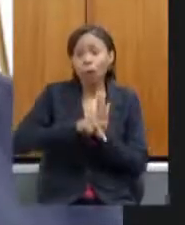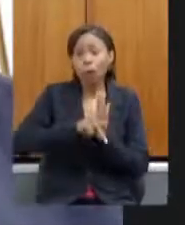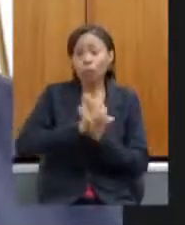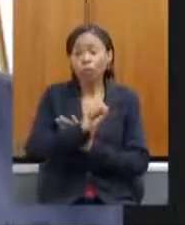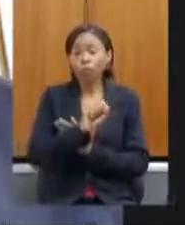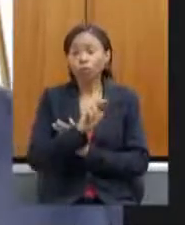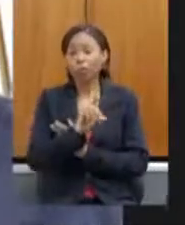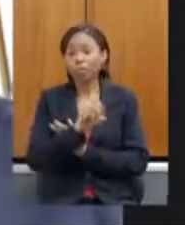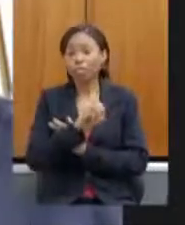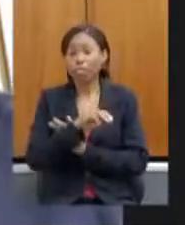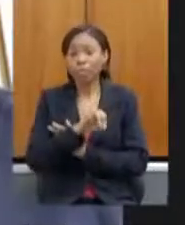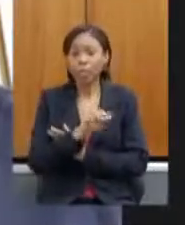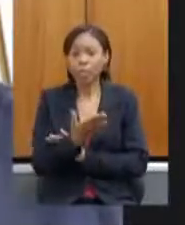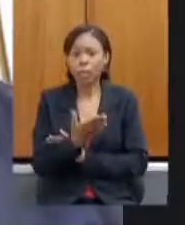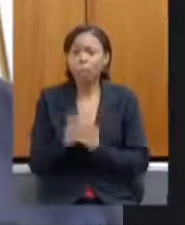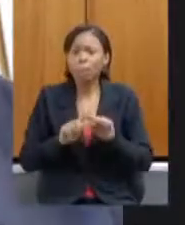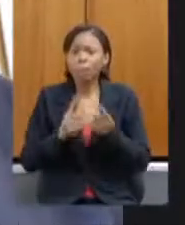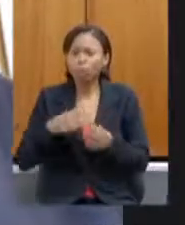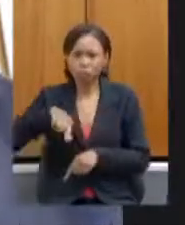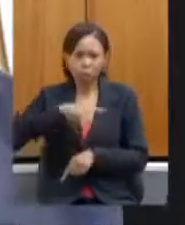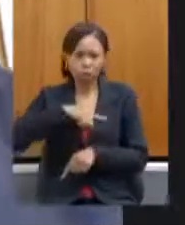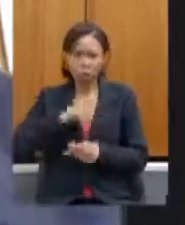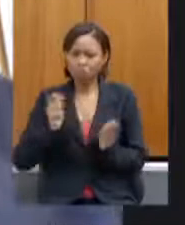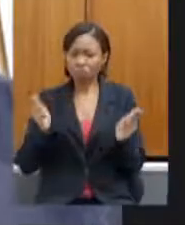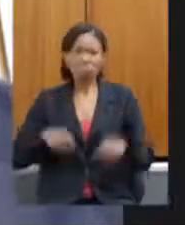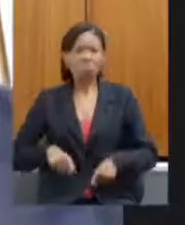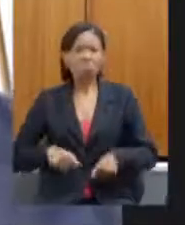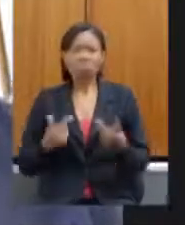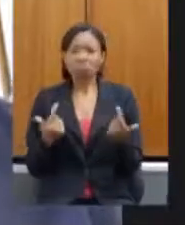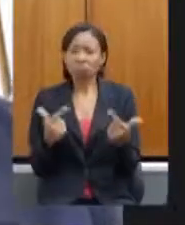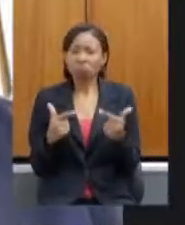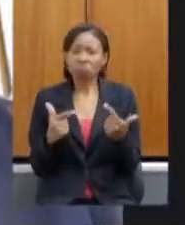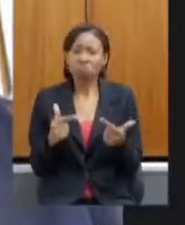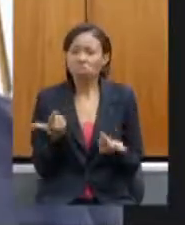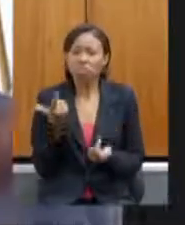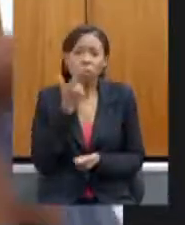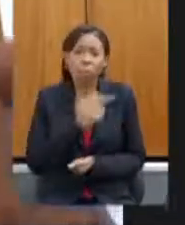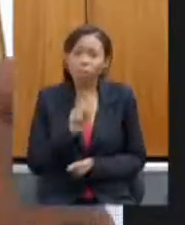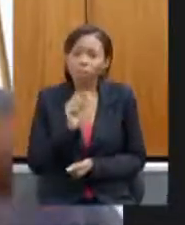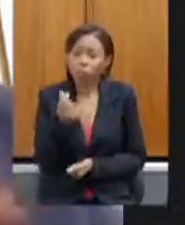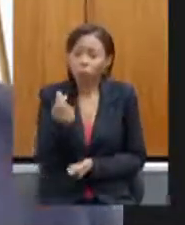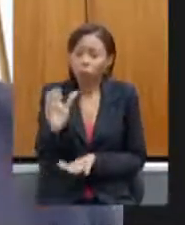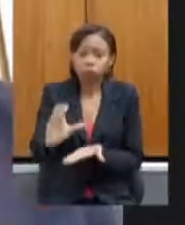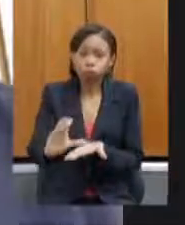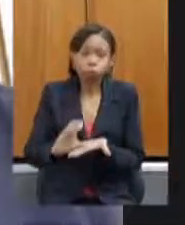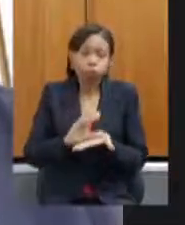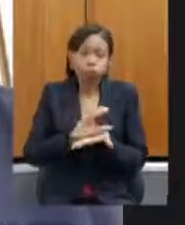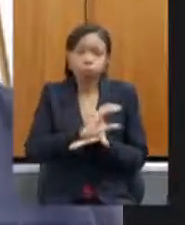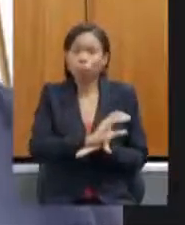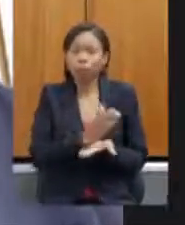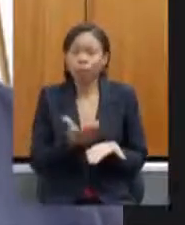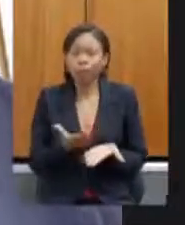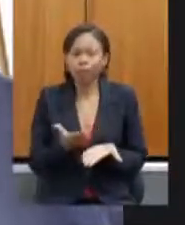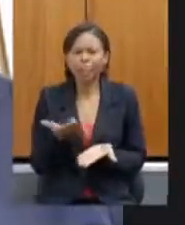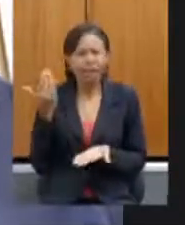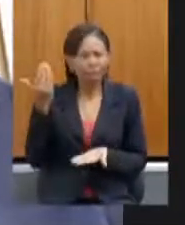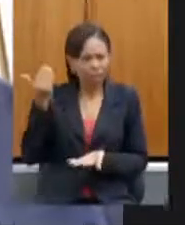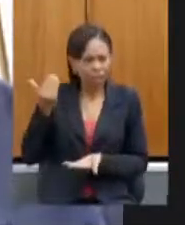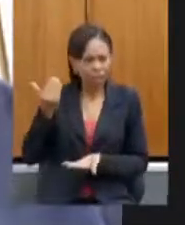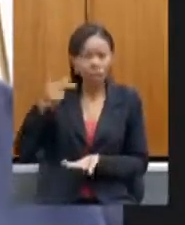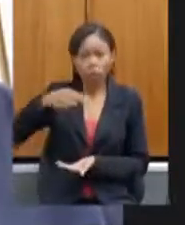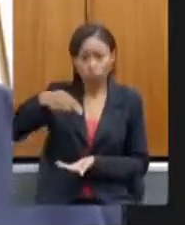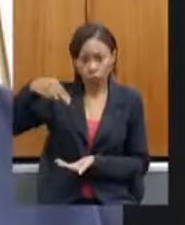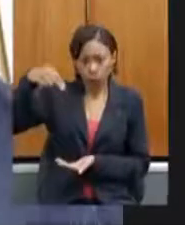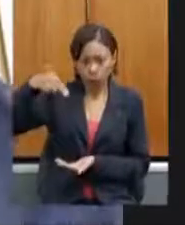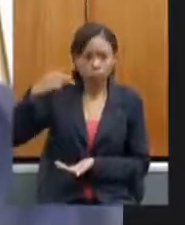incompetentes nós não conseguimos atrair esses recursos antigamente o Norte de Minas tinha uma secretaria do governo do